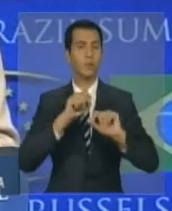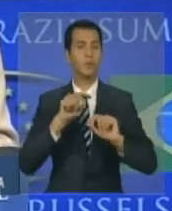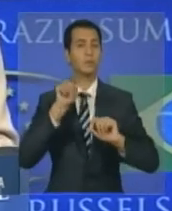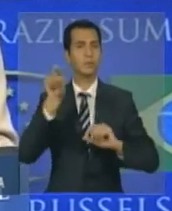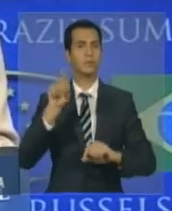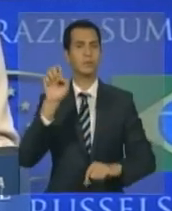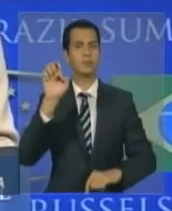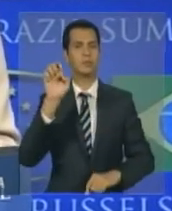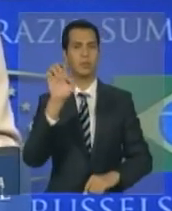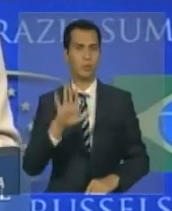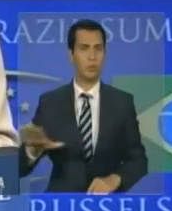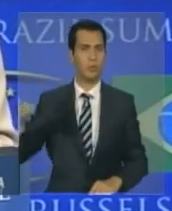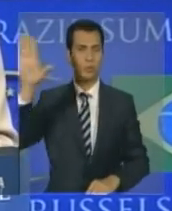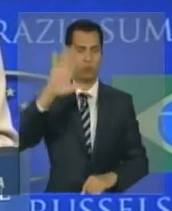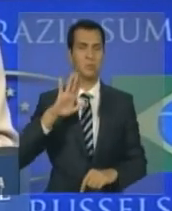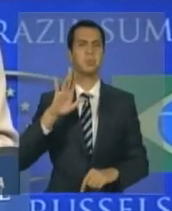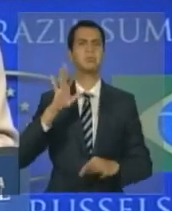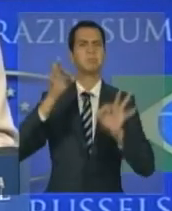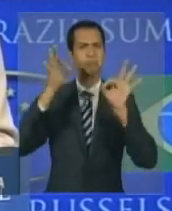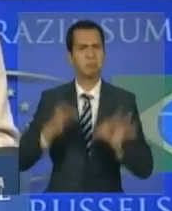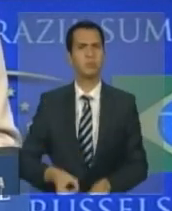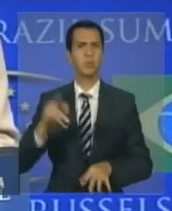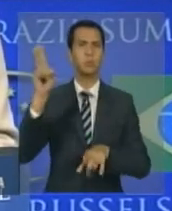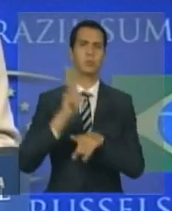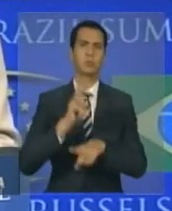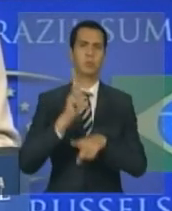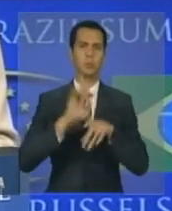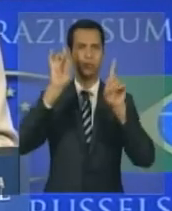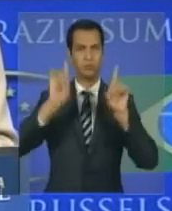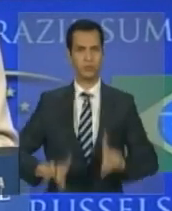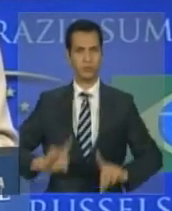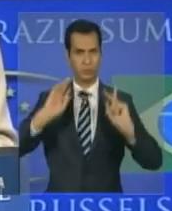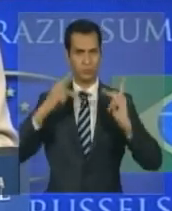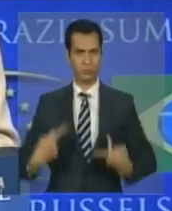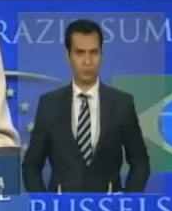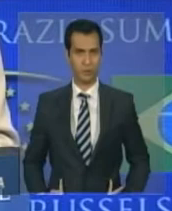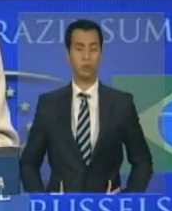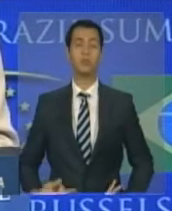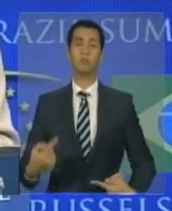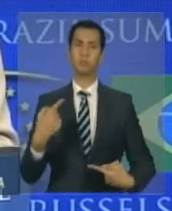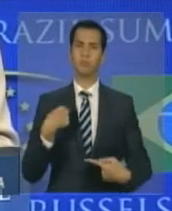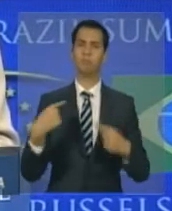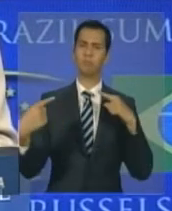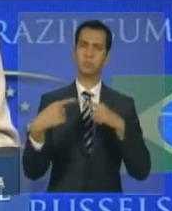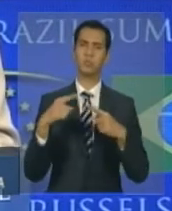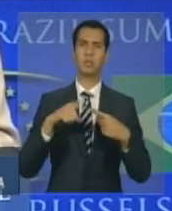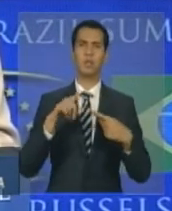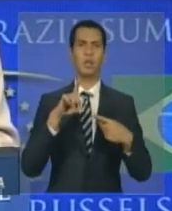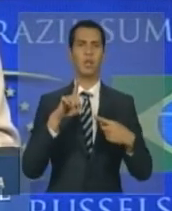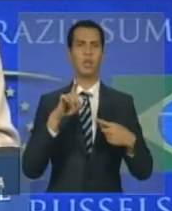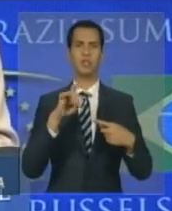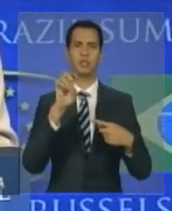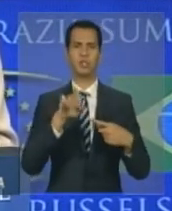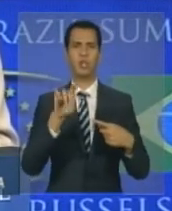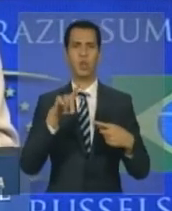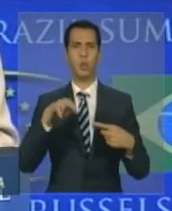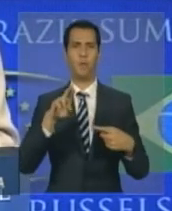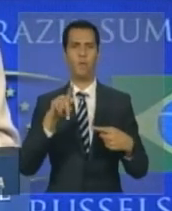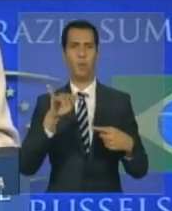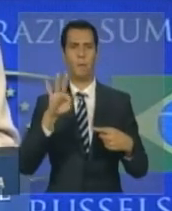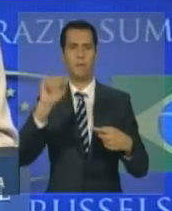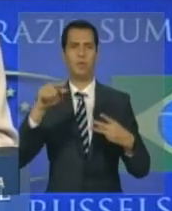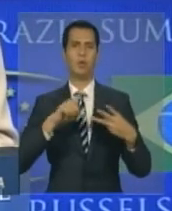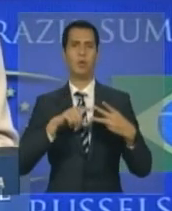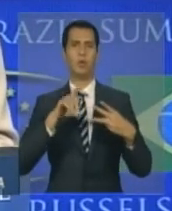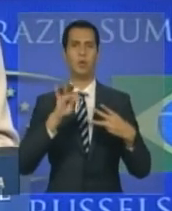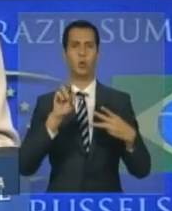e proteção dos direitos humanos. O combate à intolerância, à xenofobia, à tortura